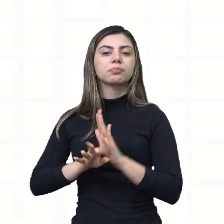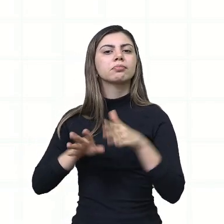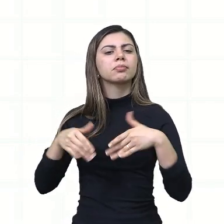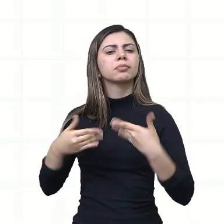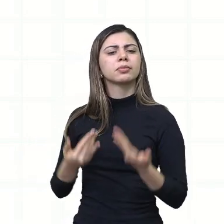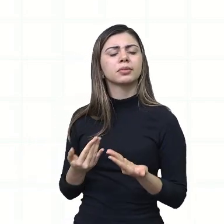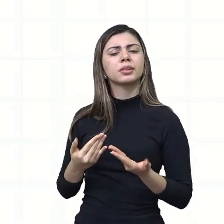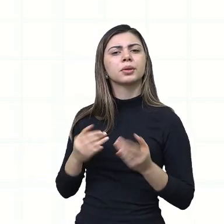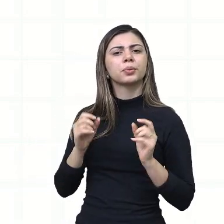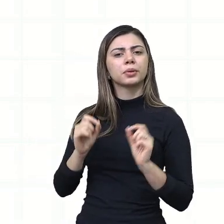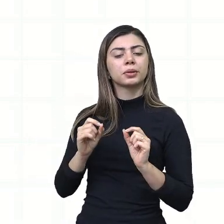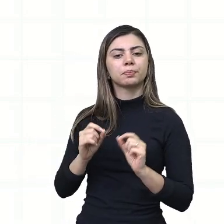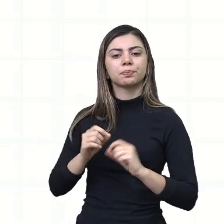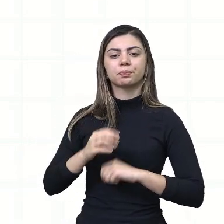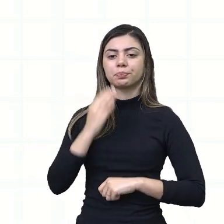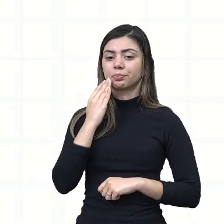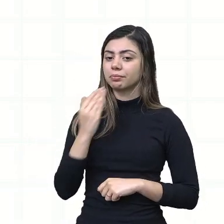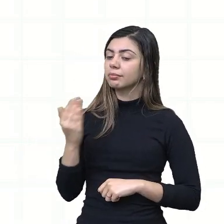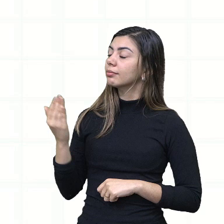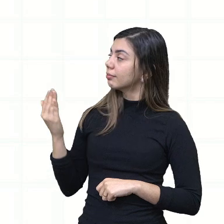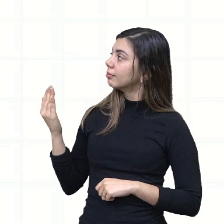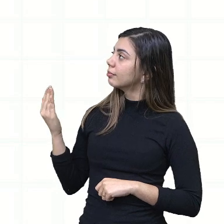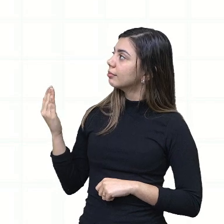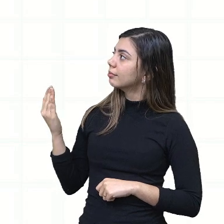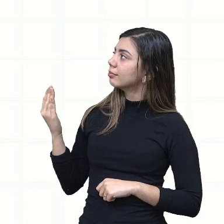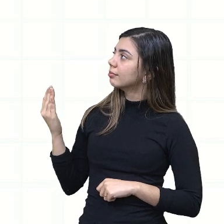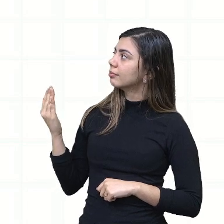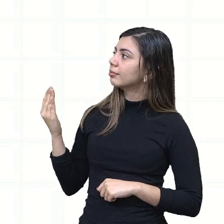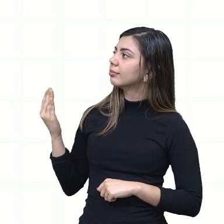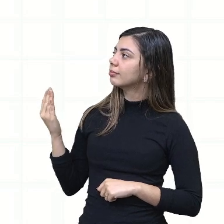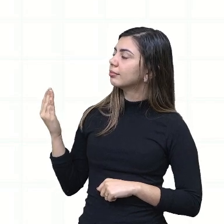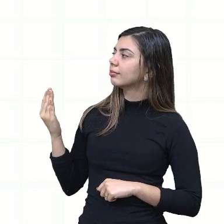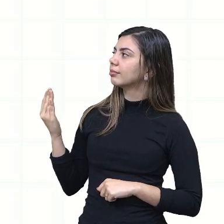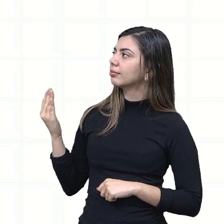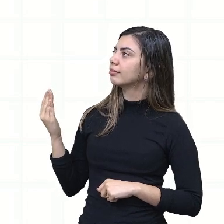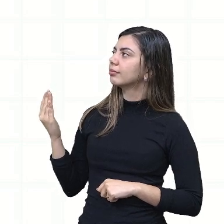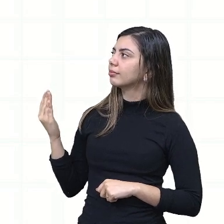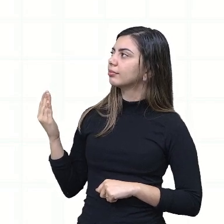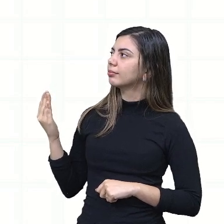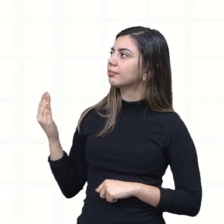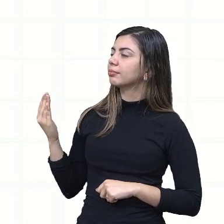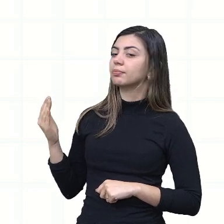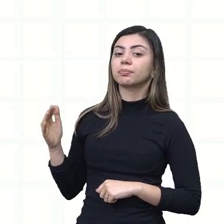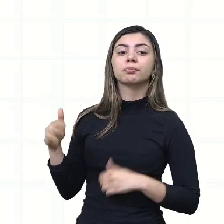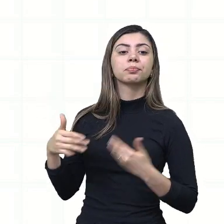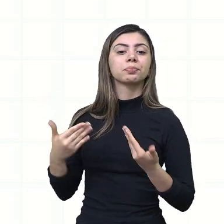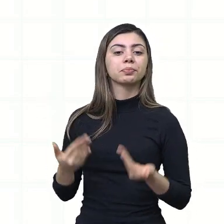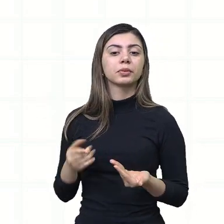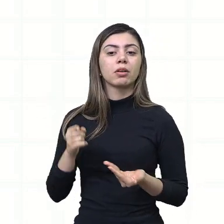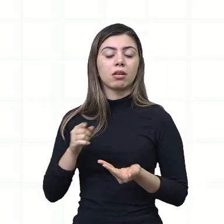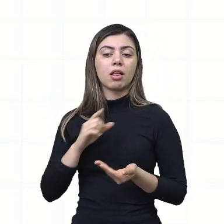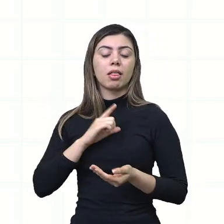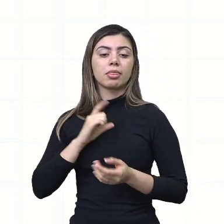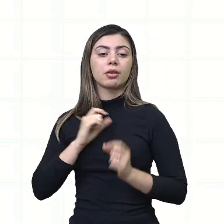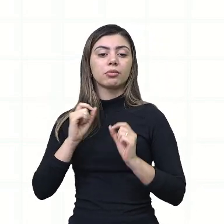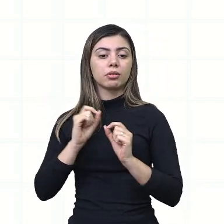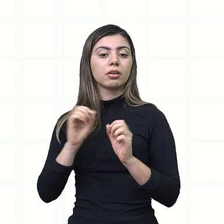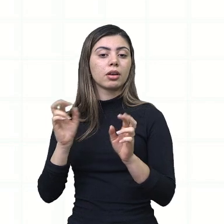relacionado